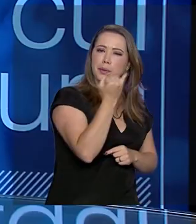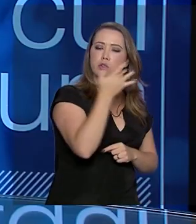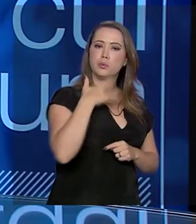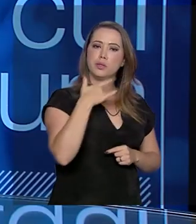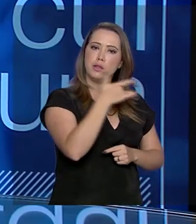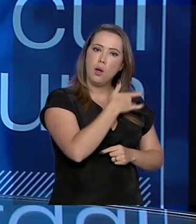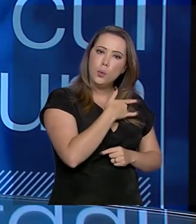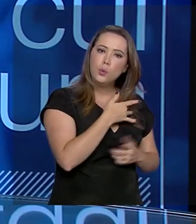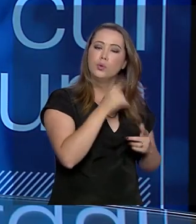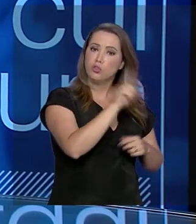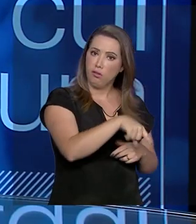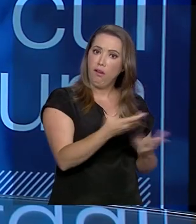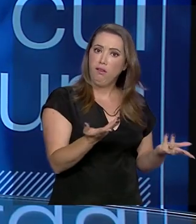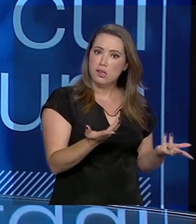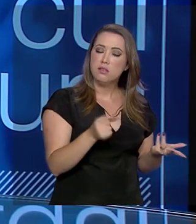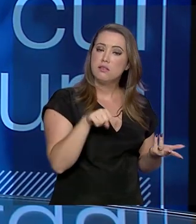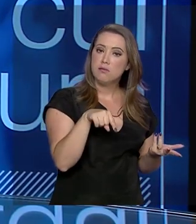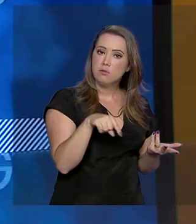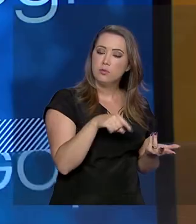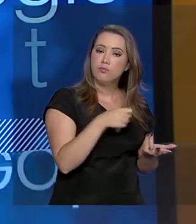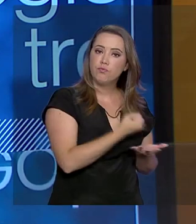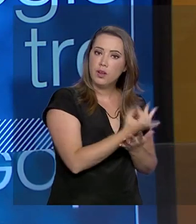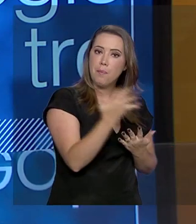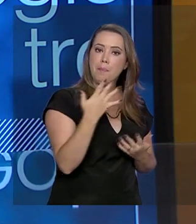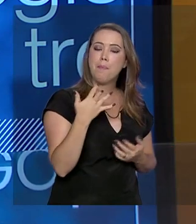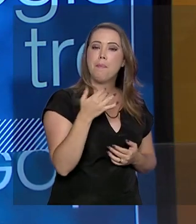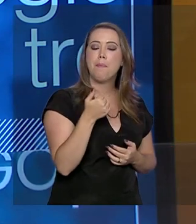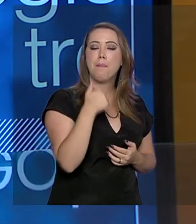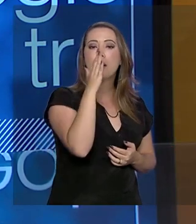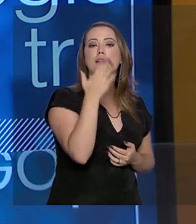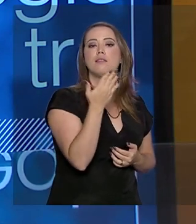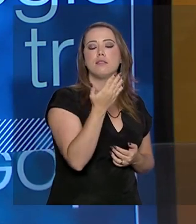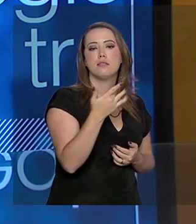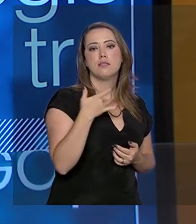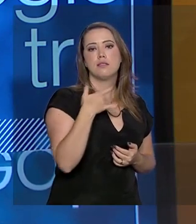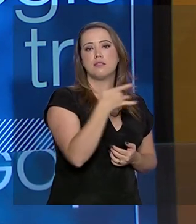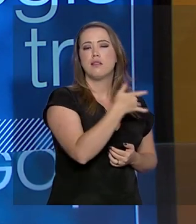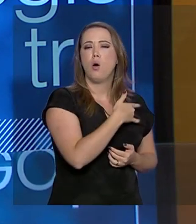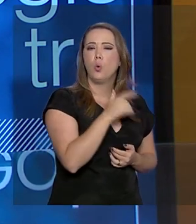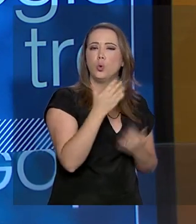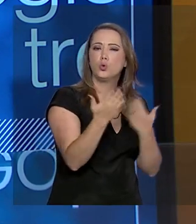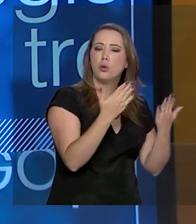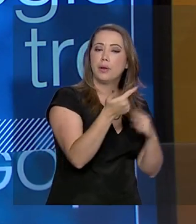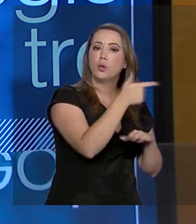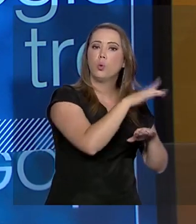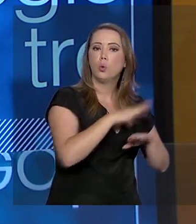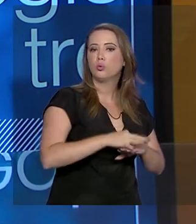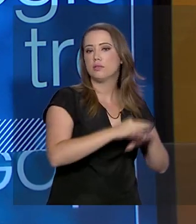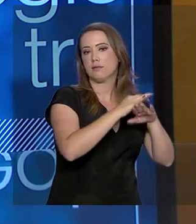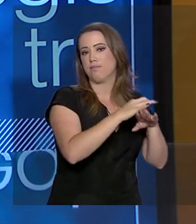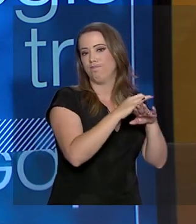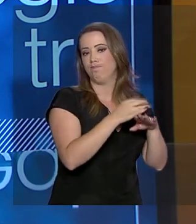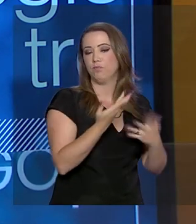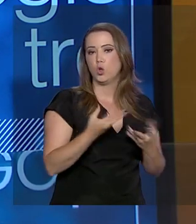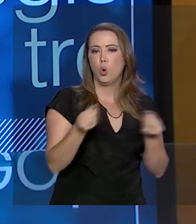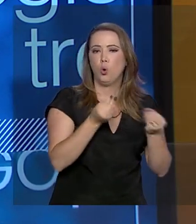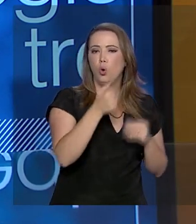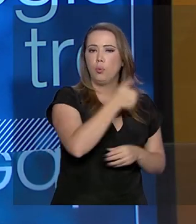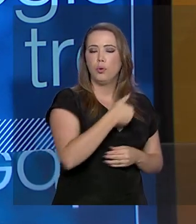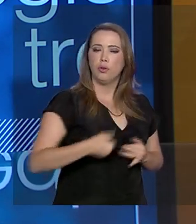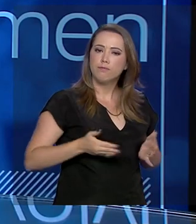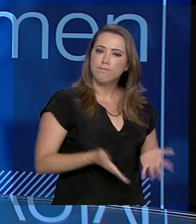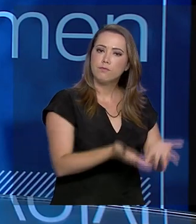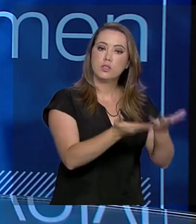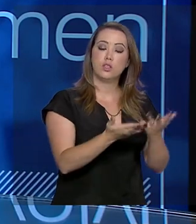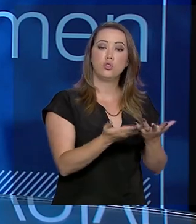teor de gordura, enfim. É muito mais saudável que outros tipos de proteína. Como o governo faz para incentivar esse consumo no